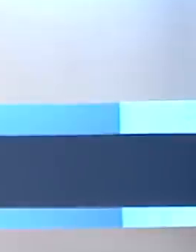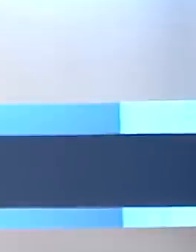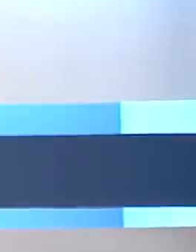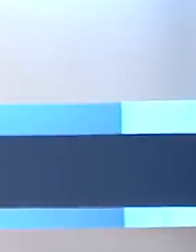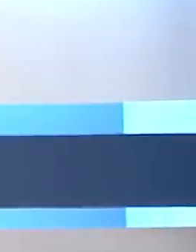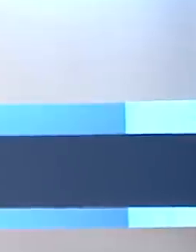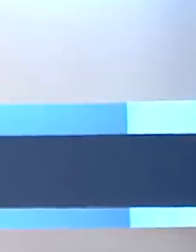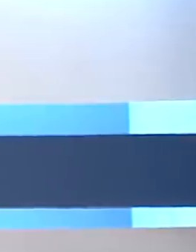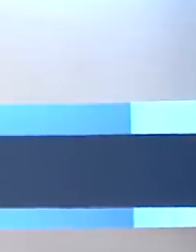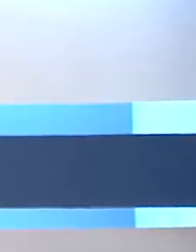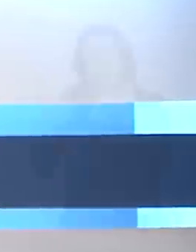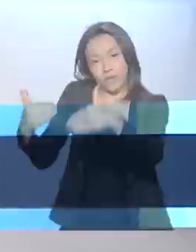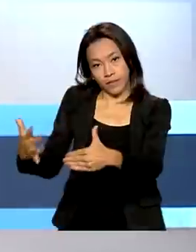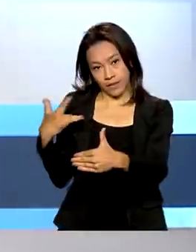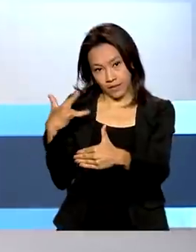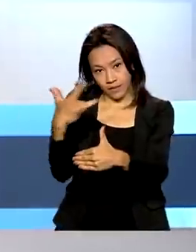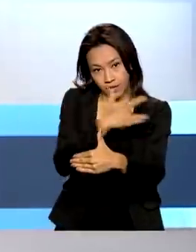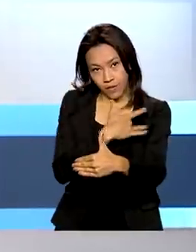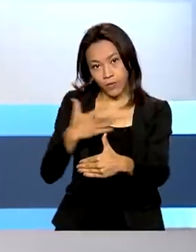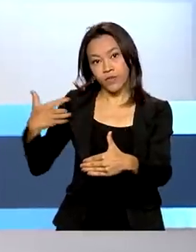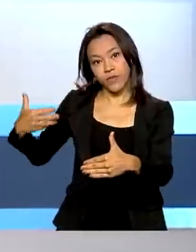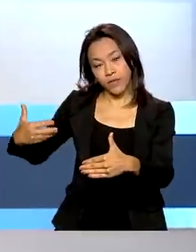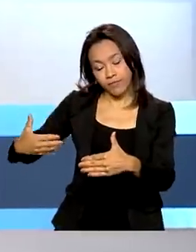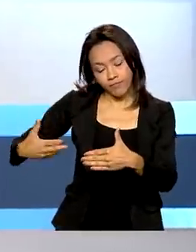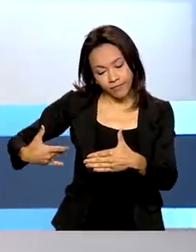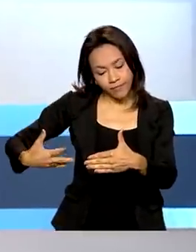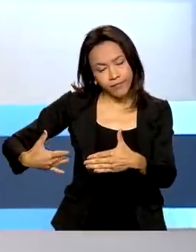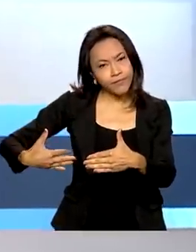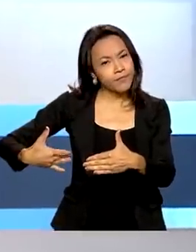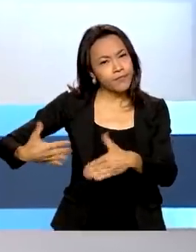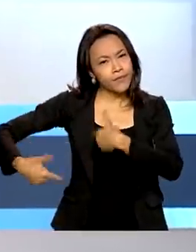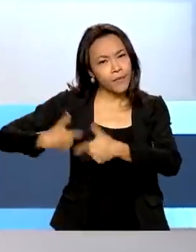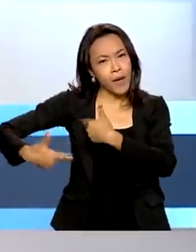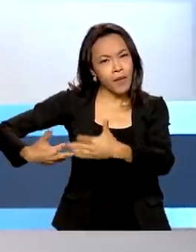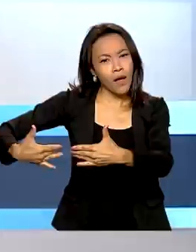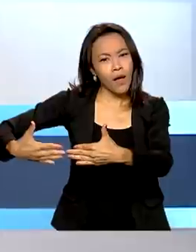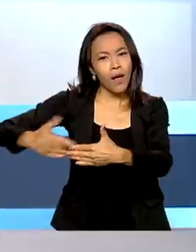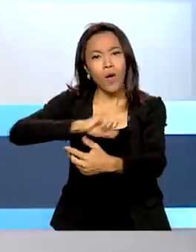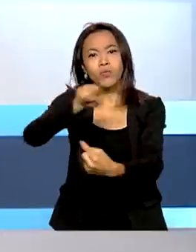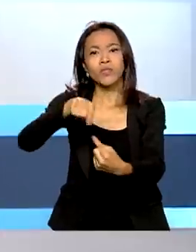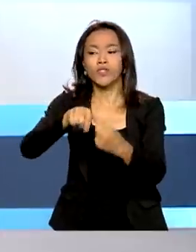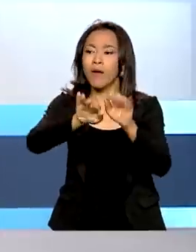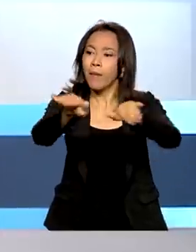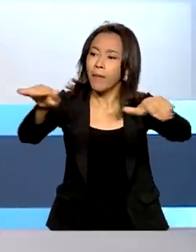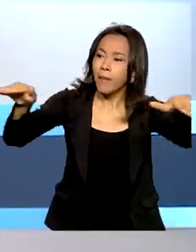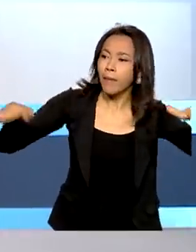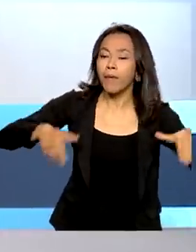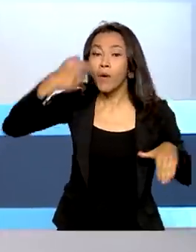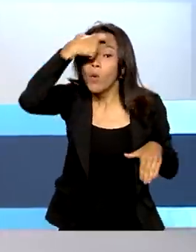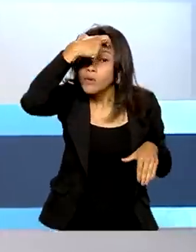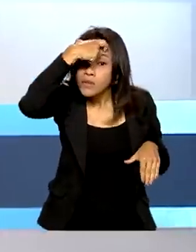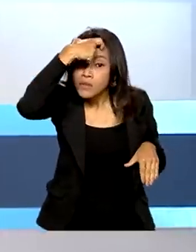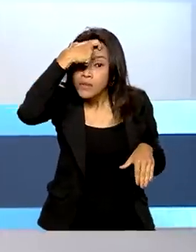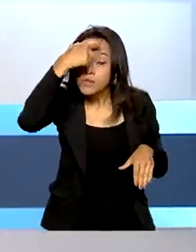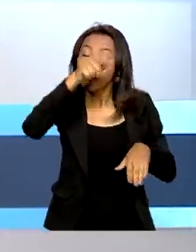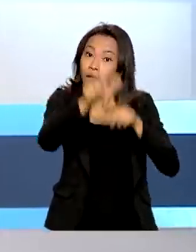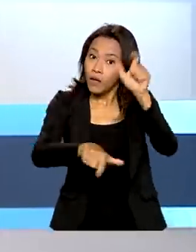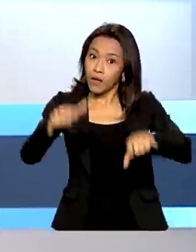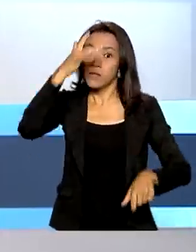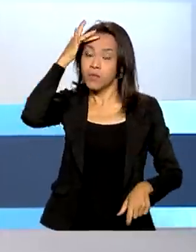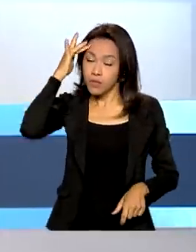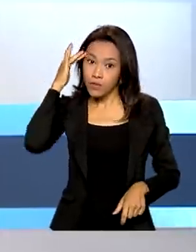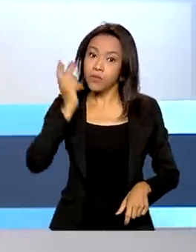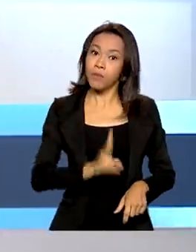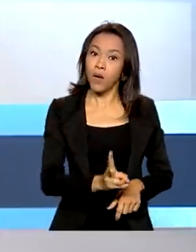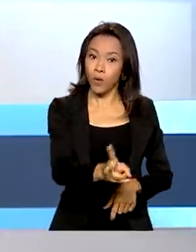E o Ministério da Saúde vem realizando uma série de ações para conscientizar a população sobre a importância de se manter a